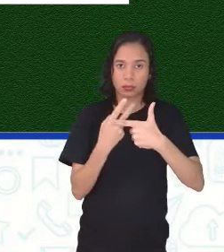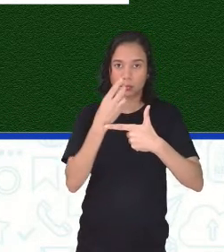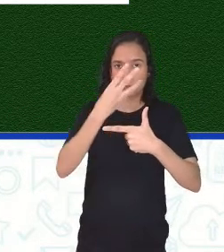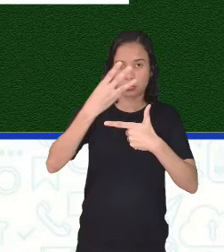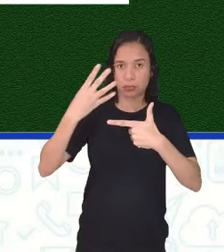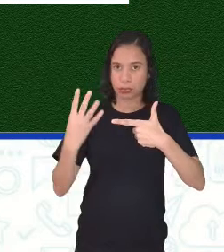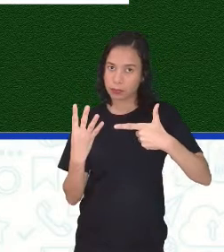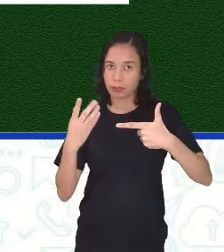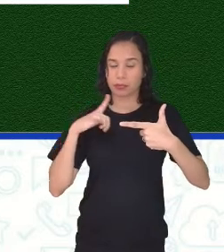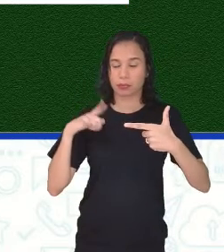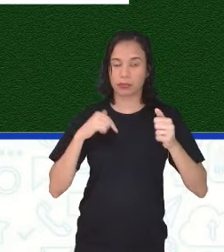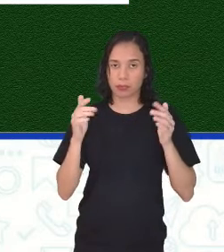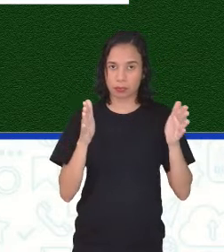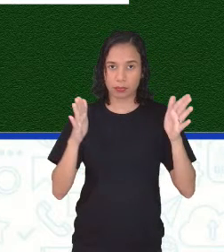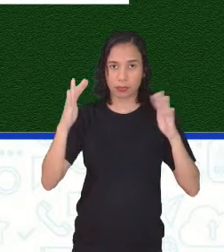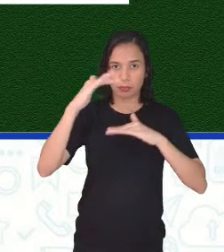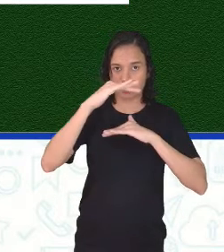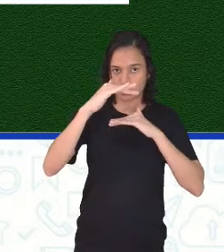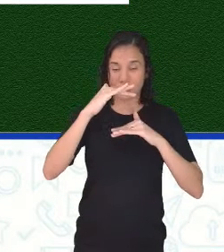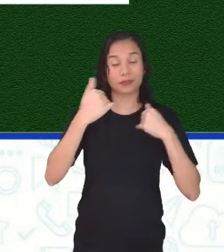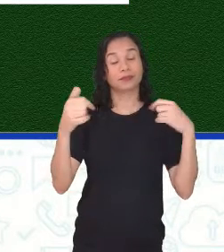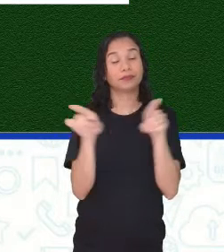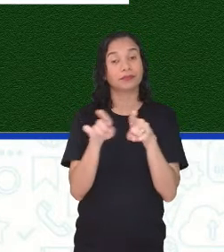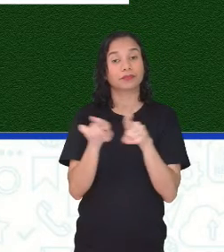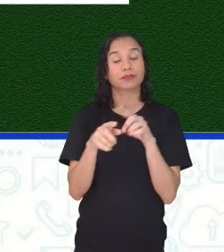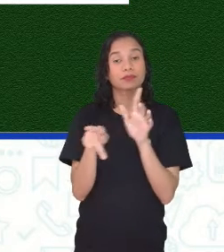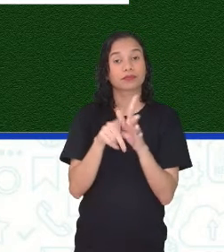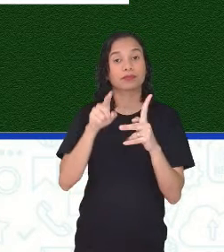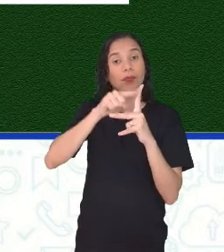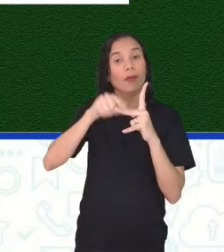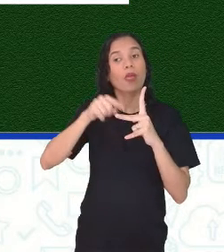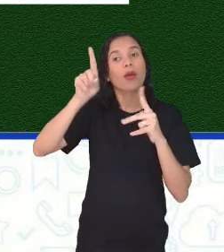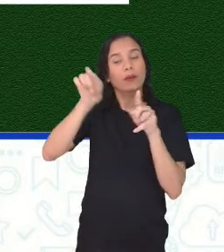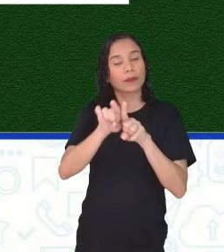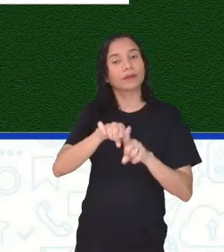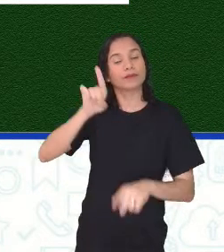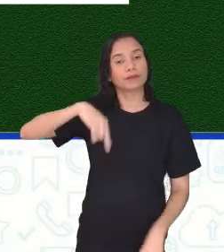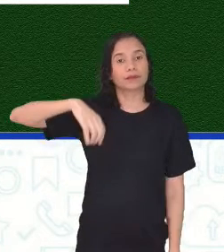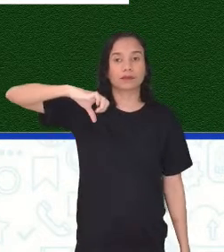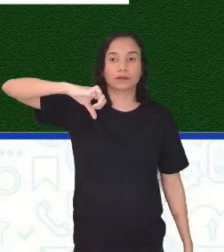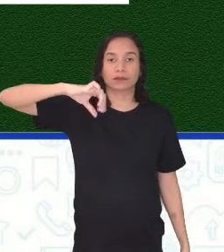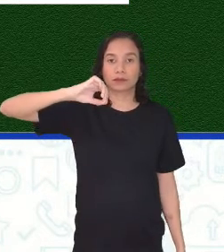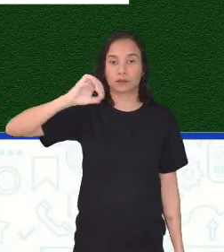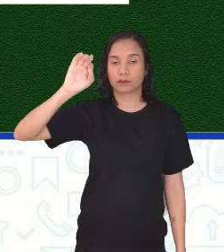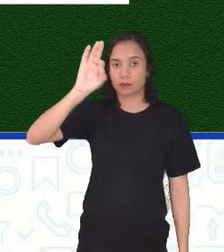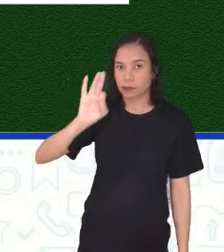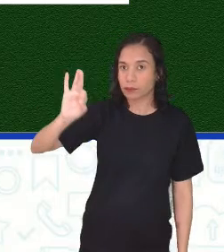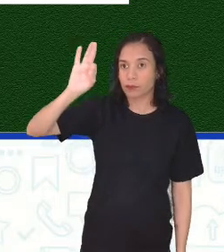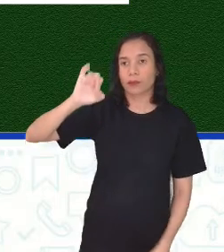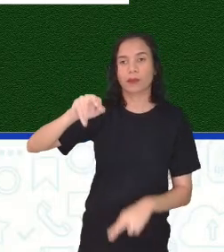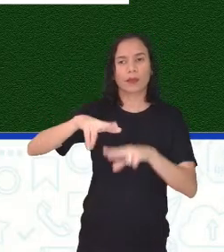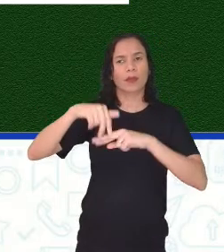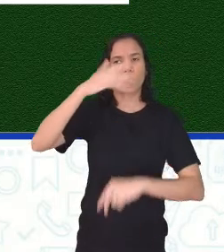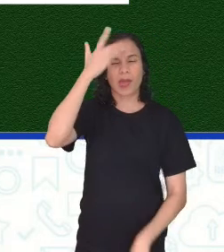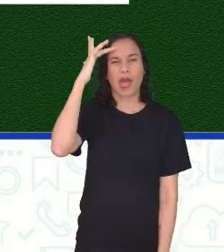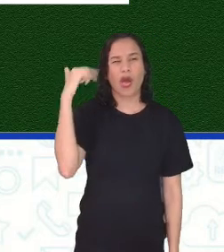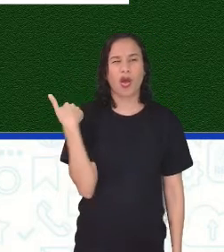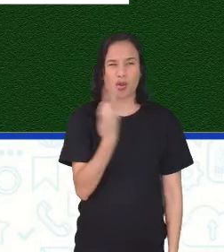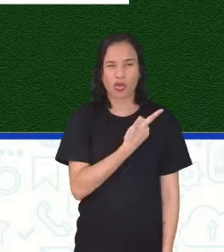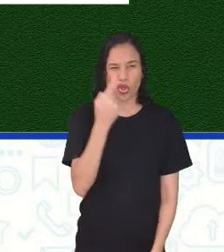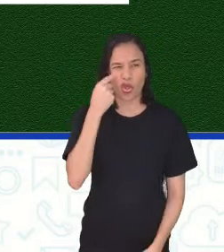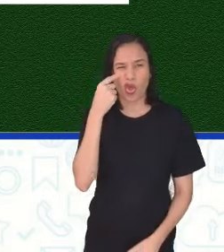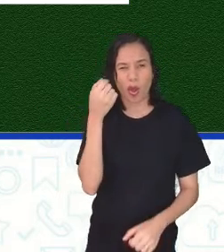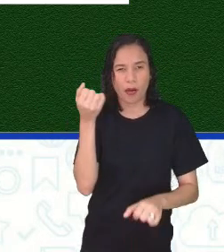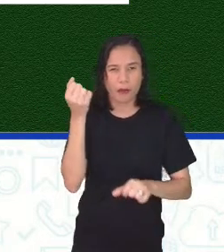E o dos dois lados. E o ângulo do retângulo é 90. Na verdade, se você... A gente vai fazer uma